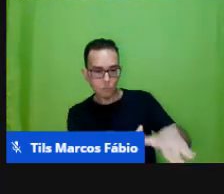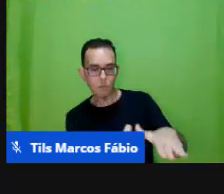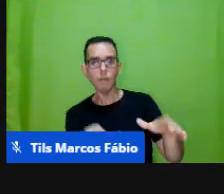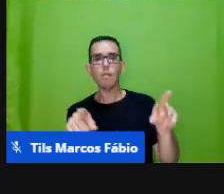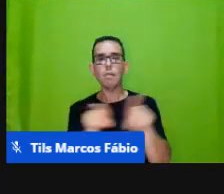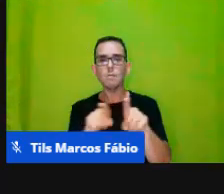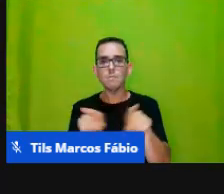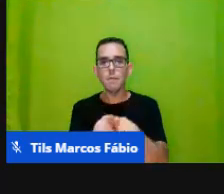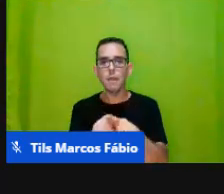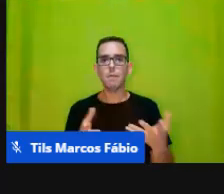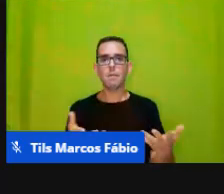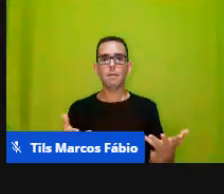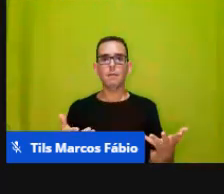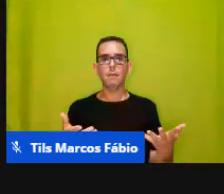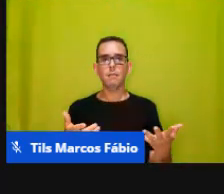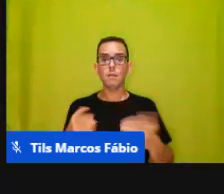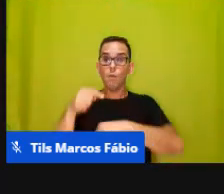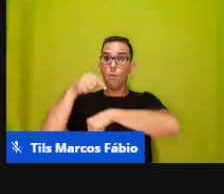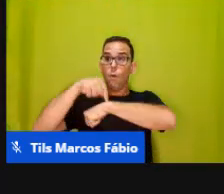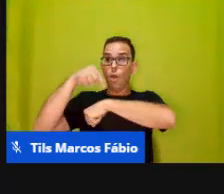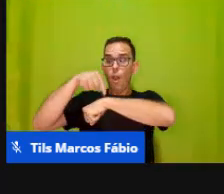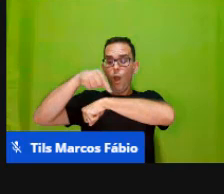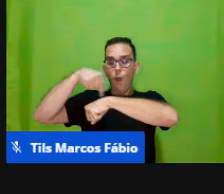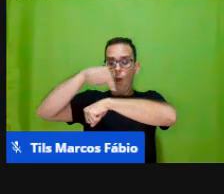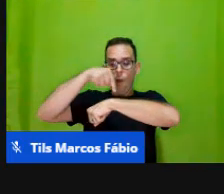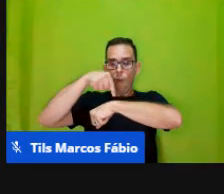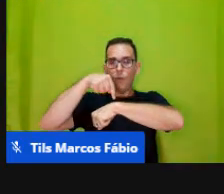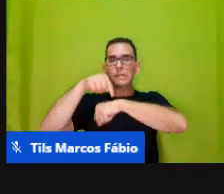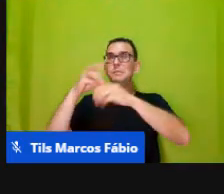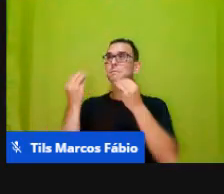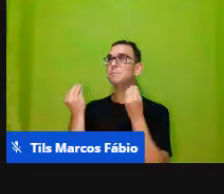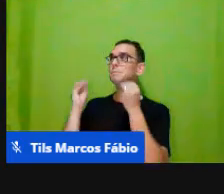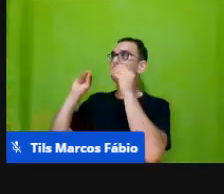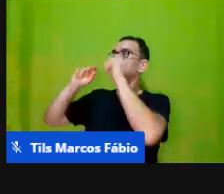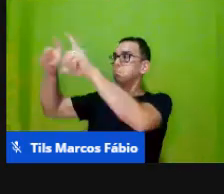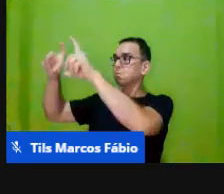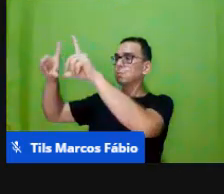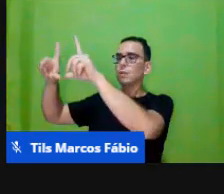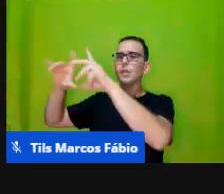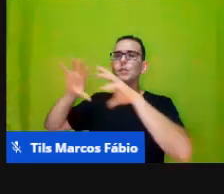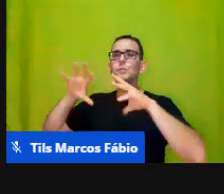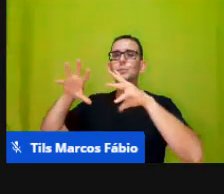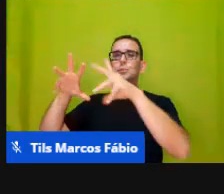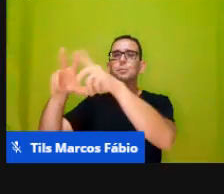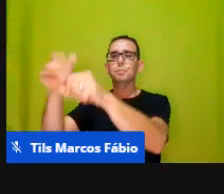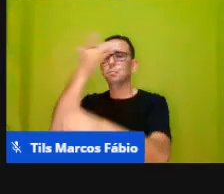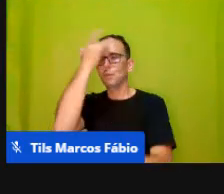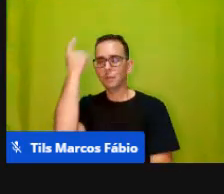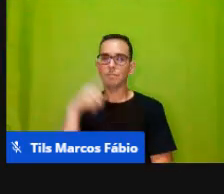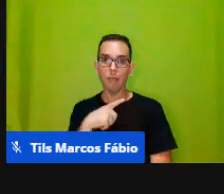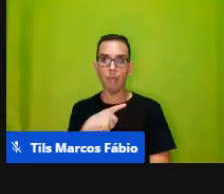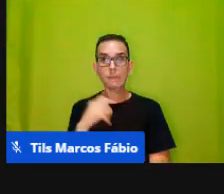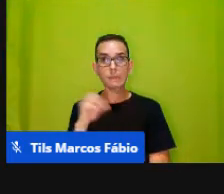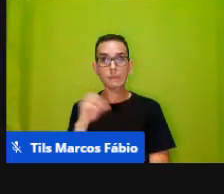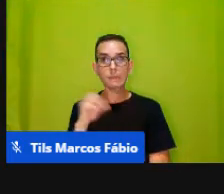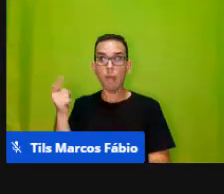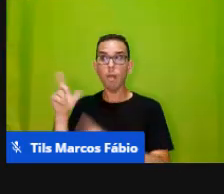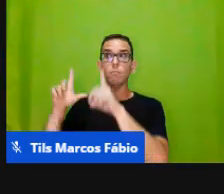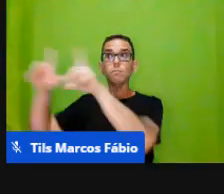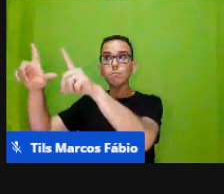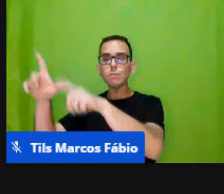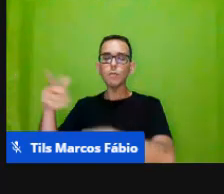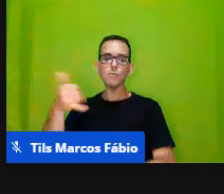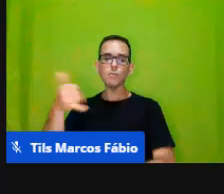por exemplo o relógio é um material que está sempre presente quase todo mundo tem se ela não tem o relógio ela usa do